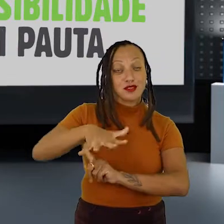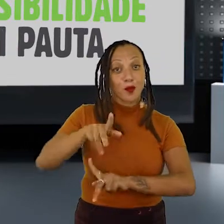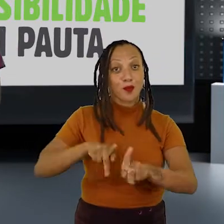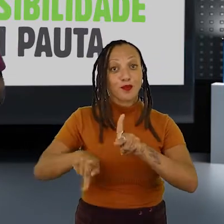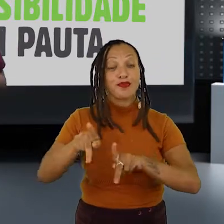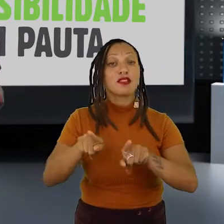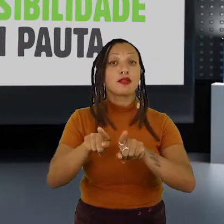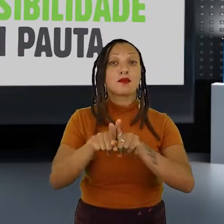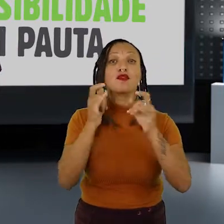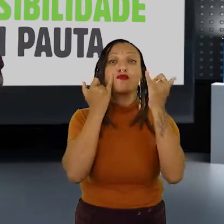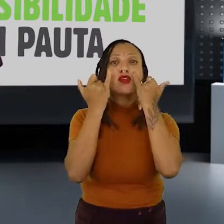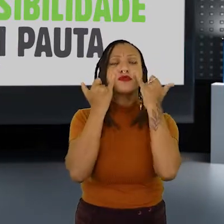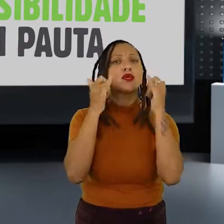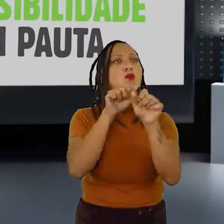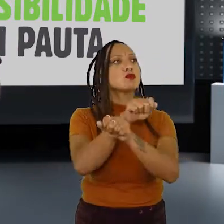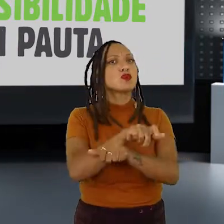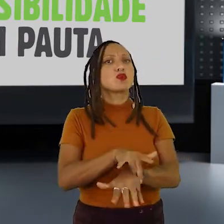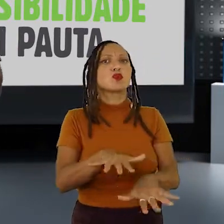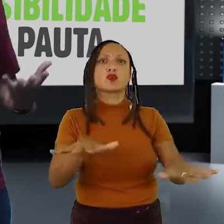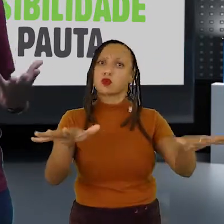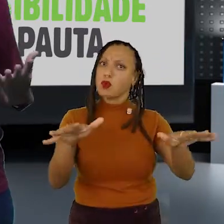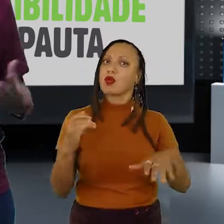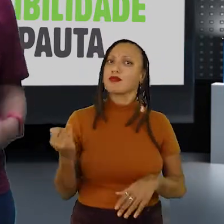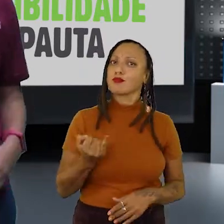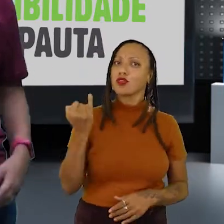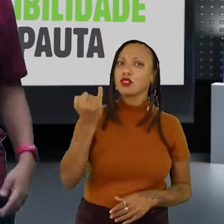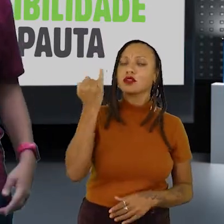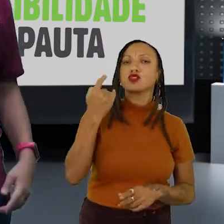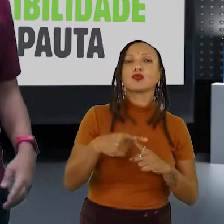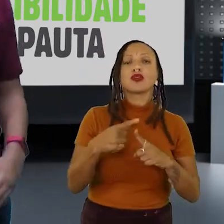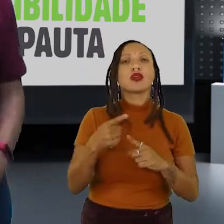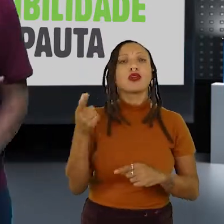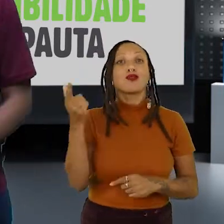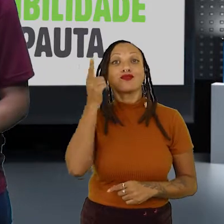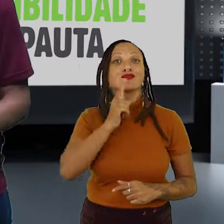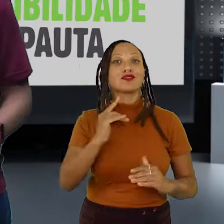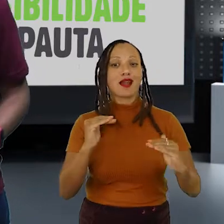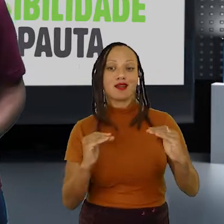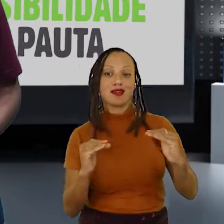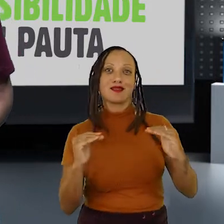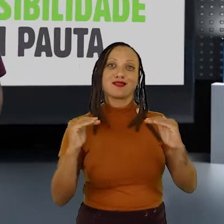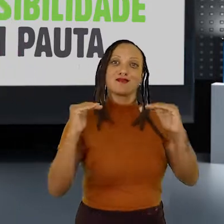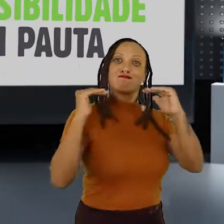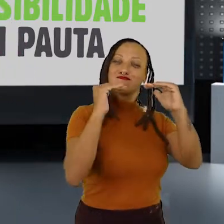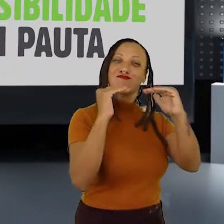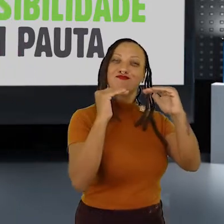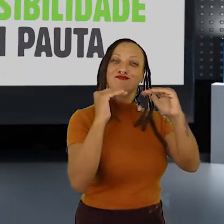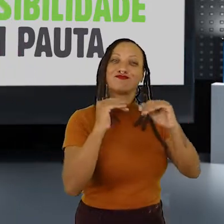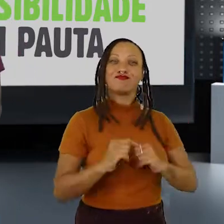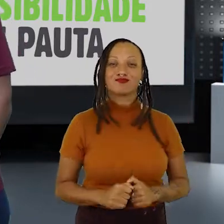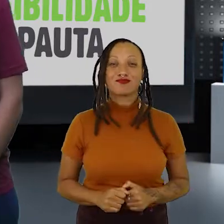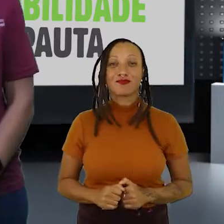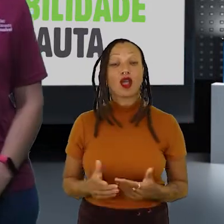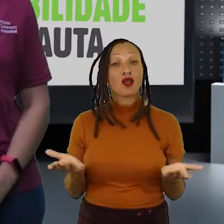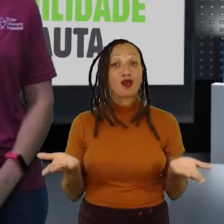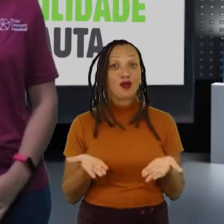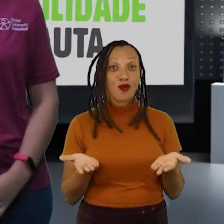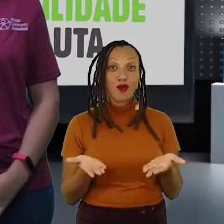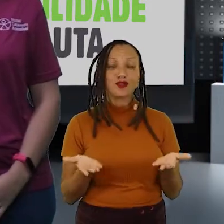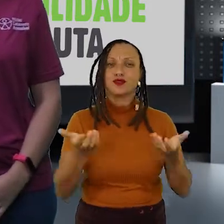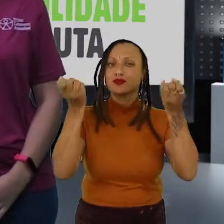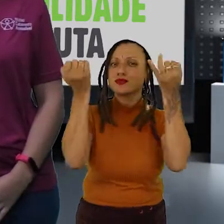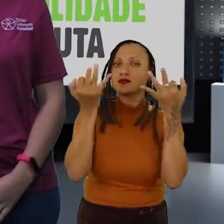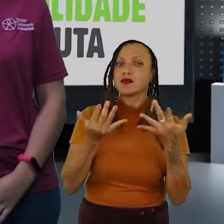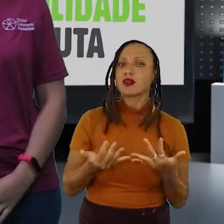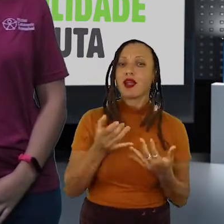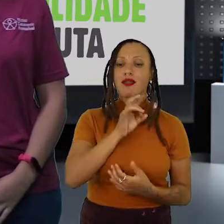disseminar informações importantes para a promoção da igualdade em todas as suas dimensões. E hoje vamos falar um pouquinho